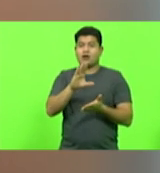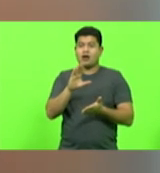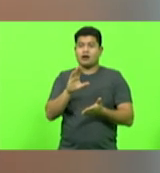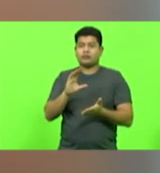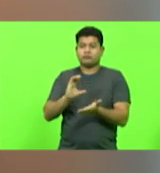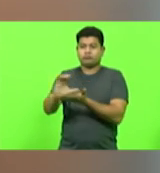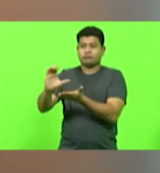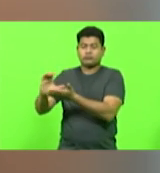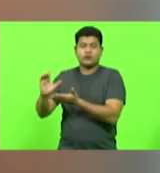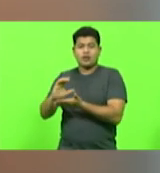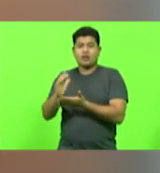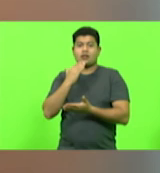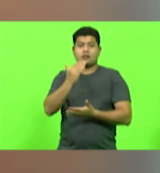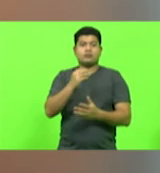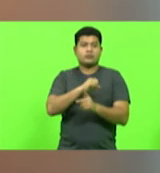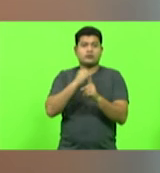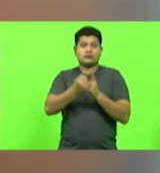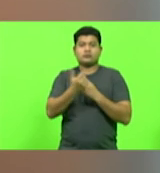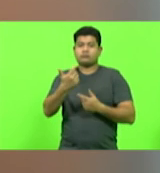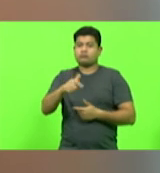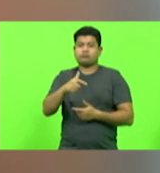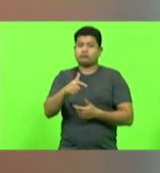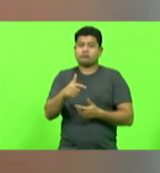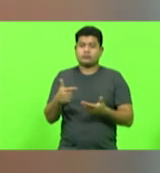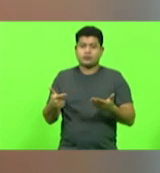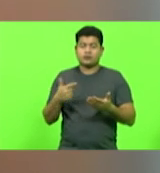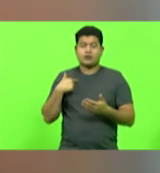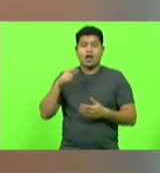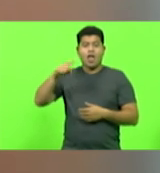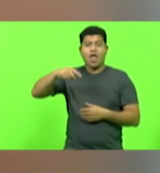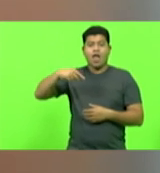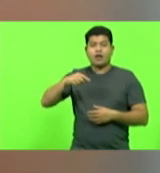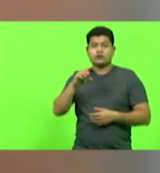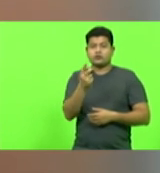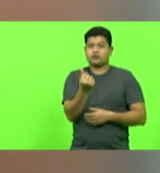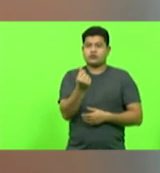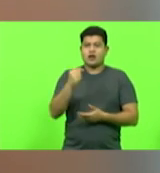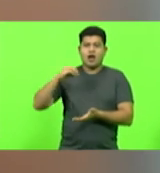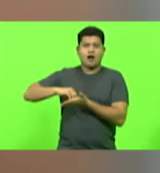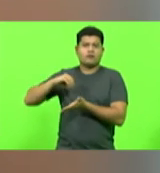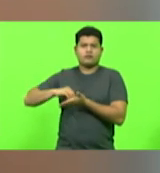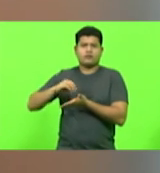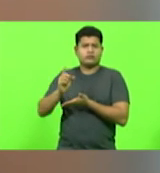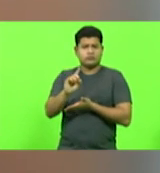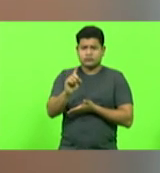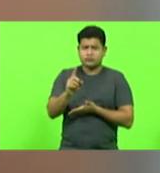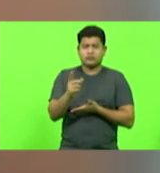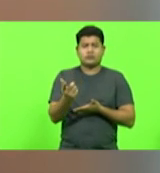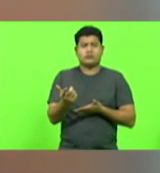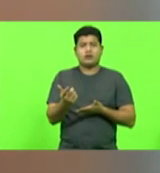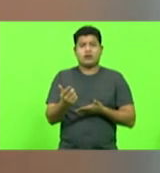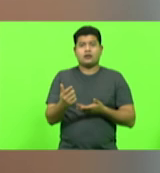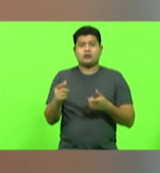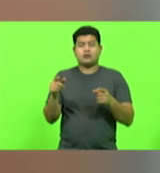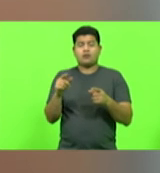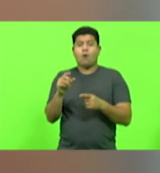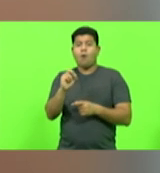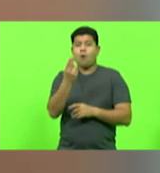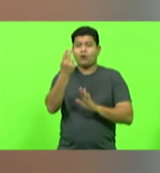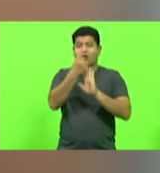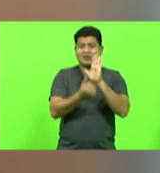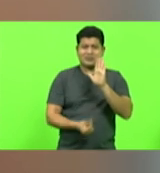demandas sociais. Então, me parece que não é só uma questão de ausência de recursos, não é só uma questão orçamentária,